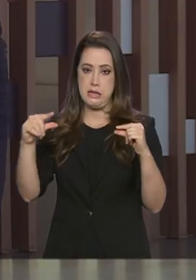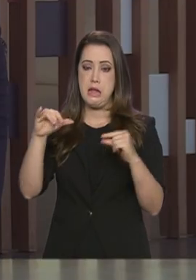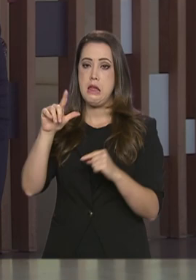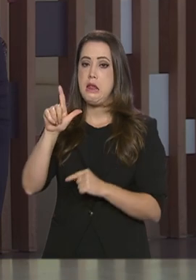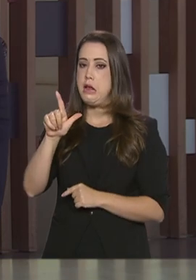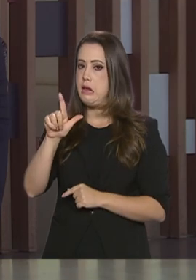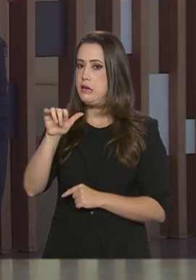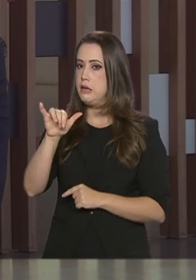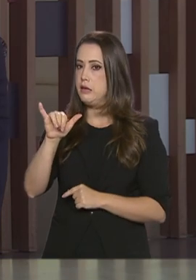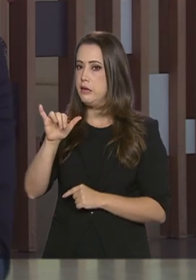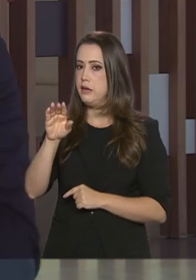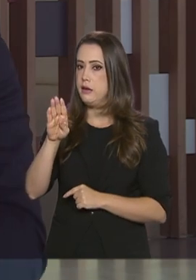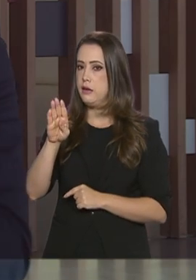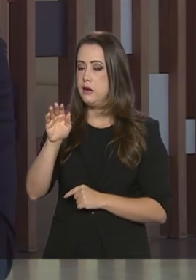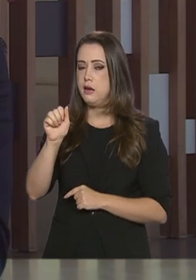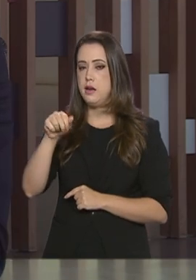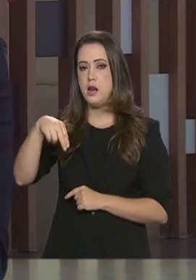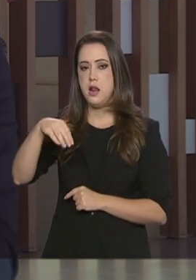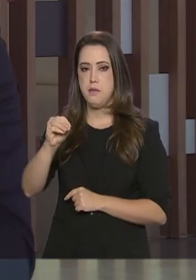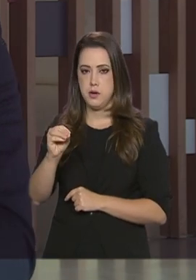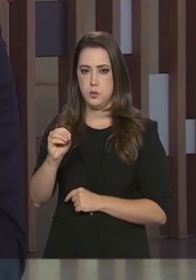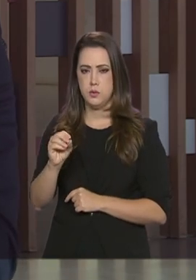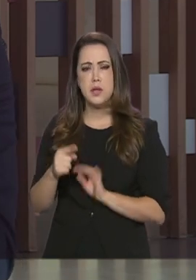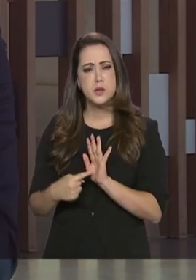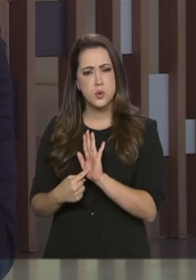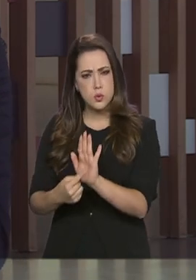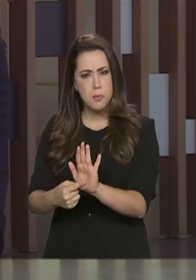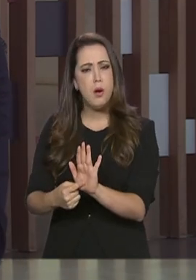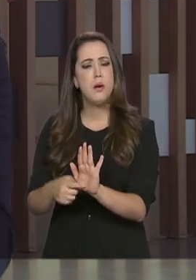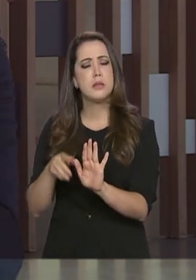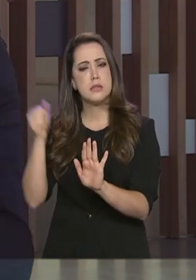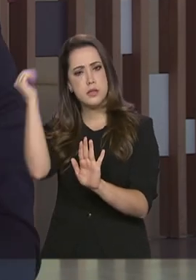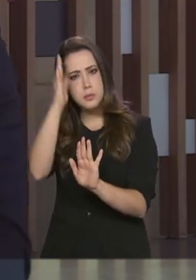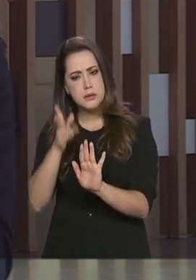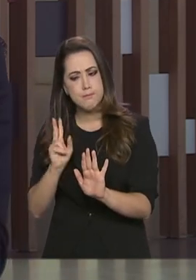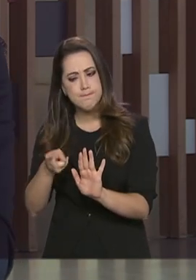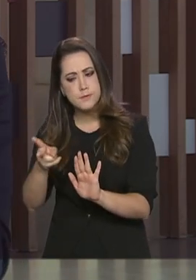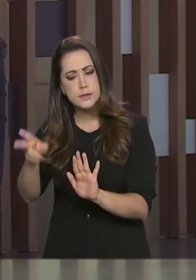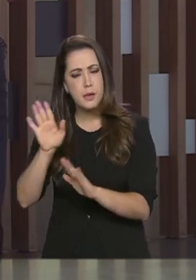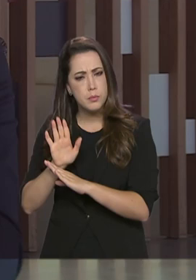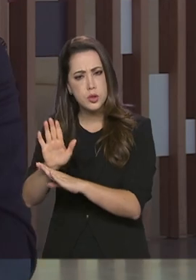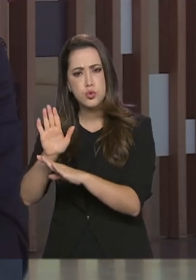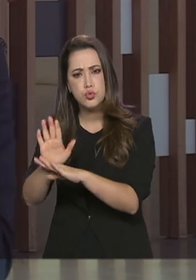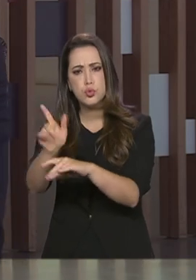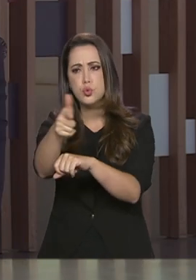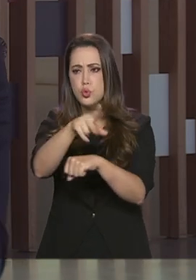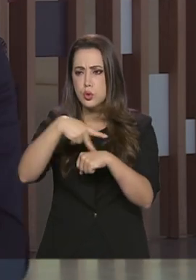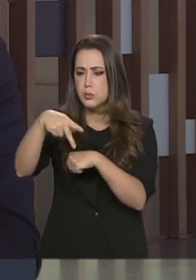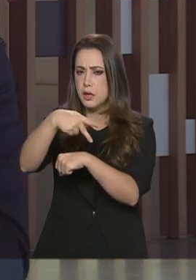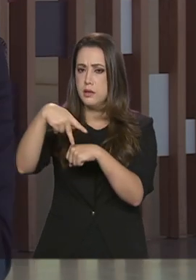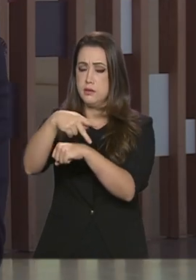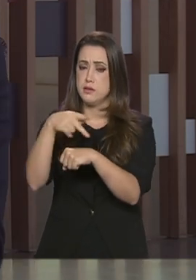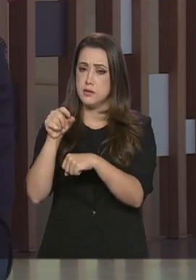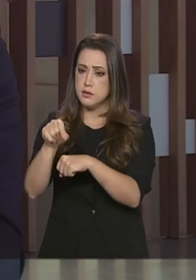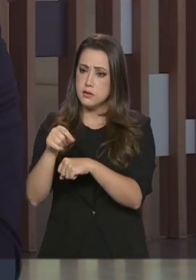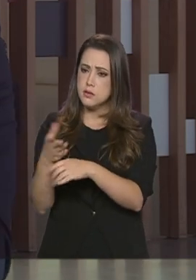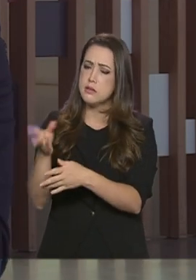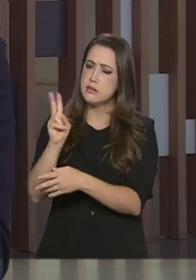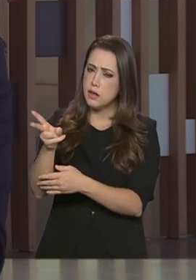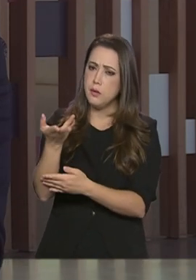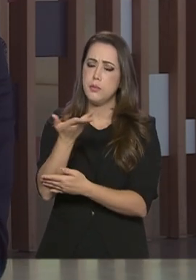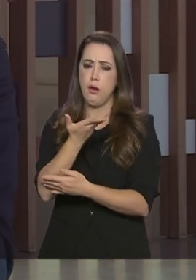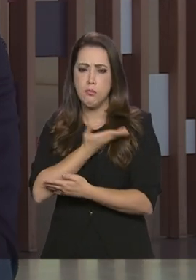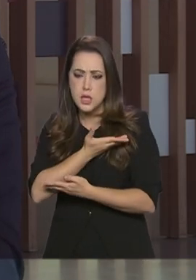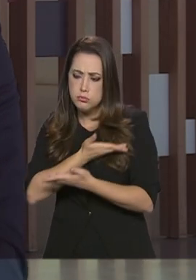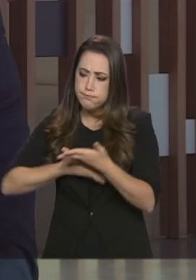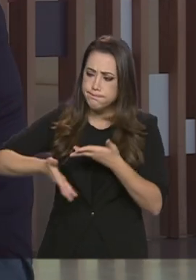um pouco a tradição do Itamaraty, do Brasil, em relação aos outros países, a essa fraternidade que